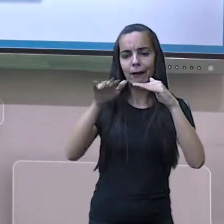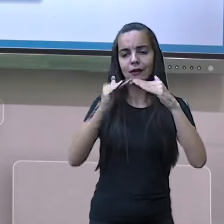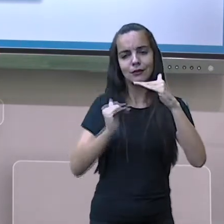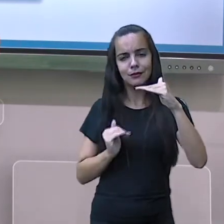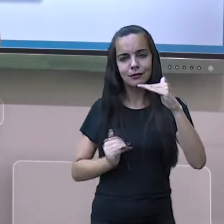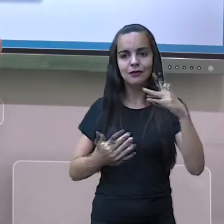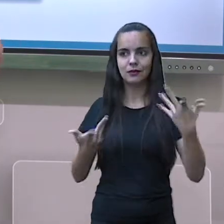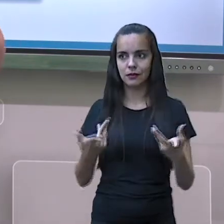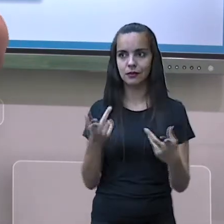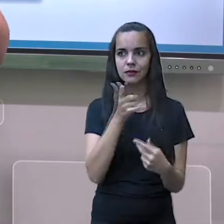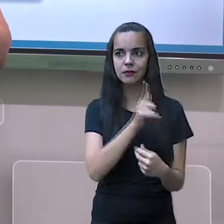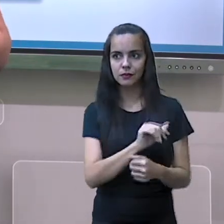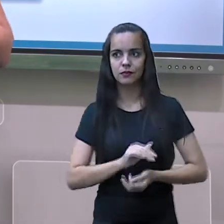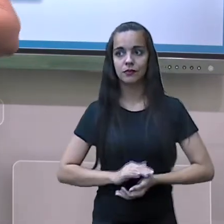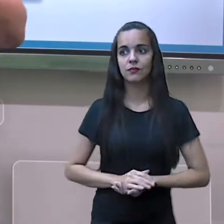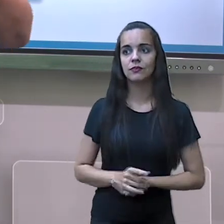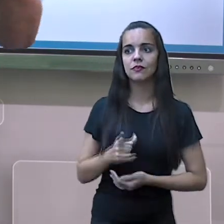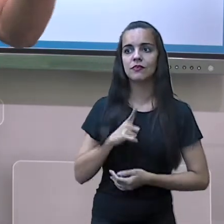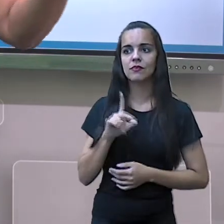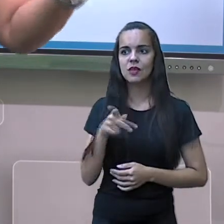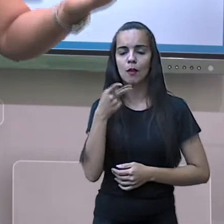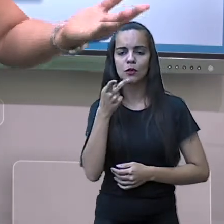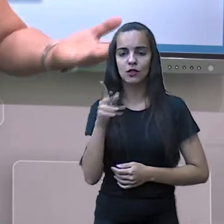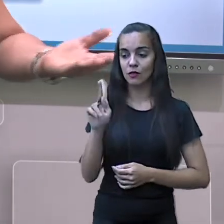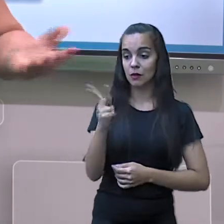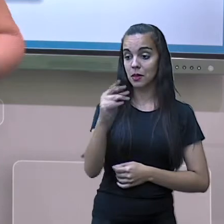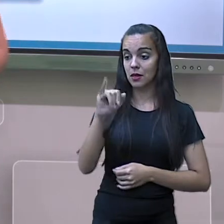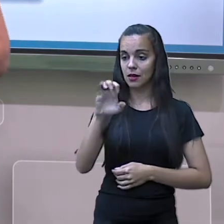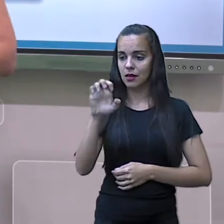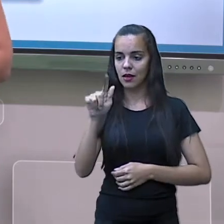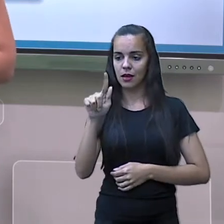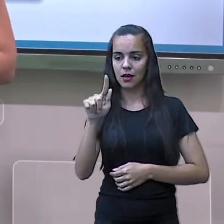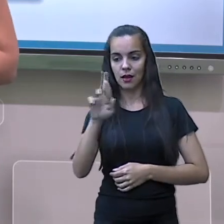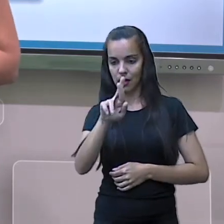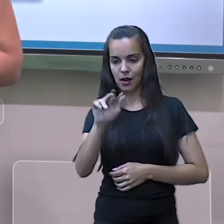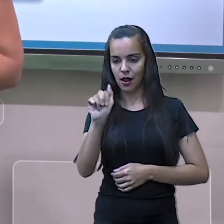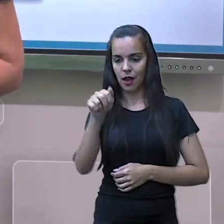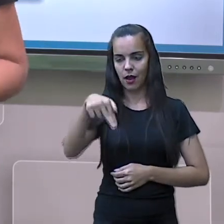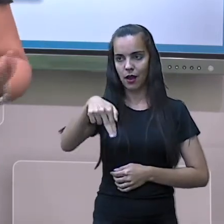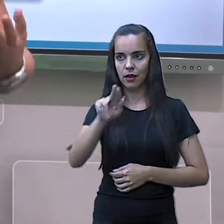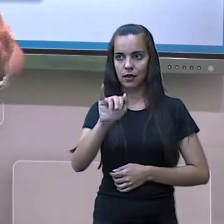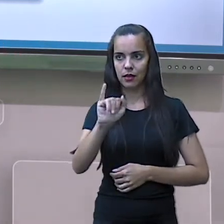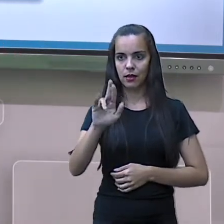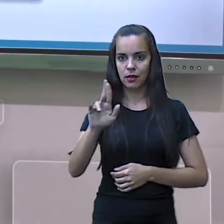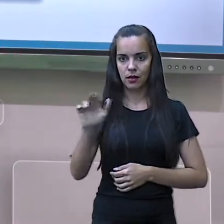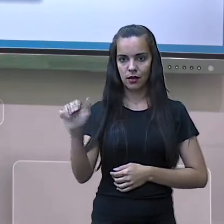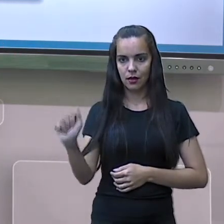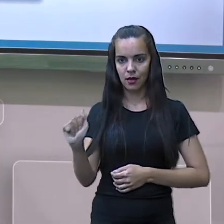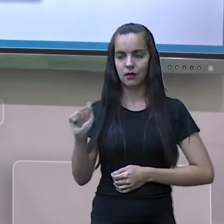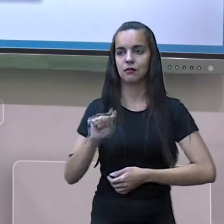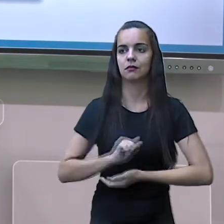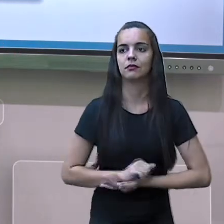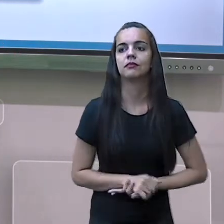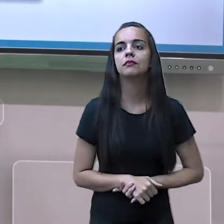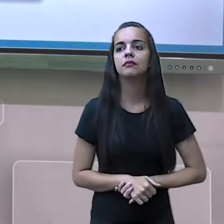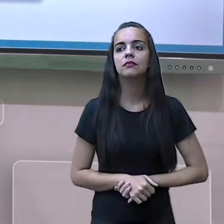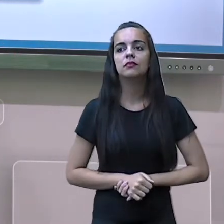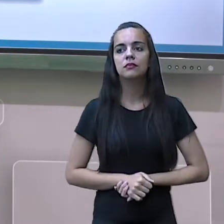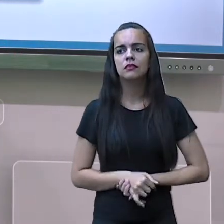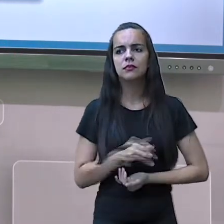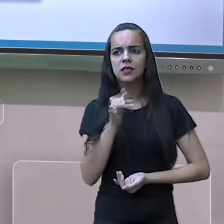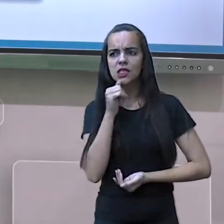influência. Por isso que nós falamos da hierarquia das cidades. E isso é próprio do quê?